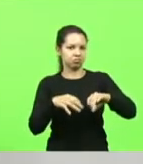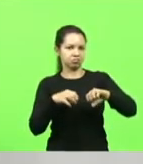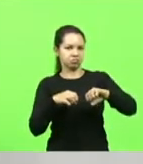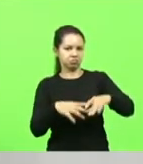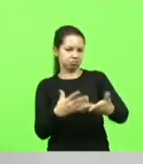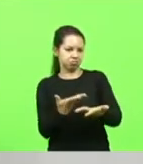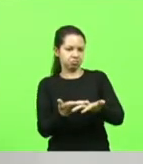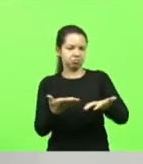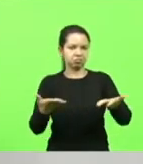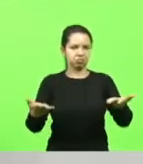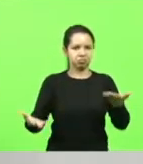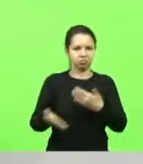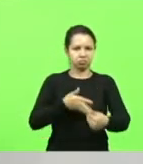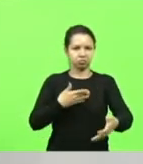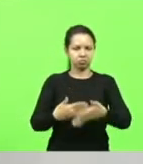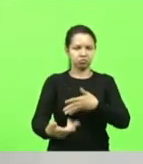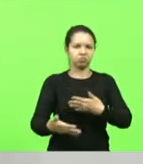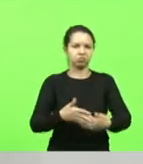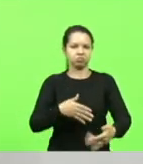outro ser humano que seja,